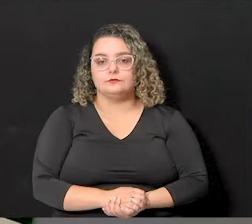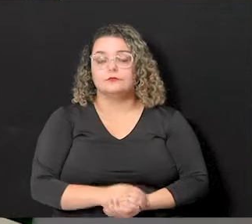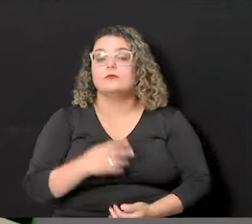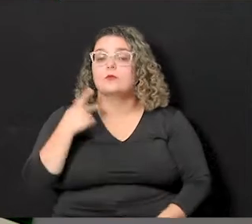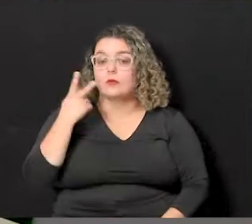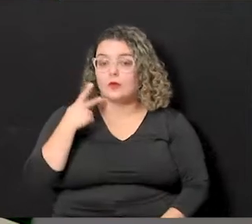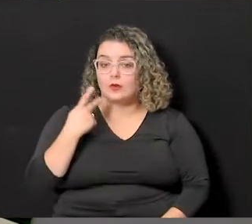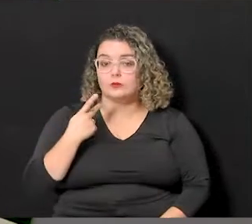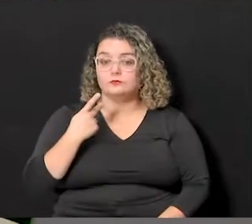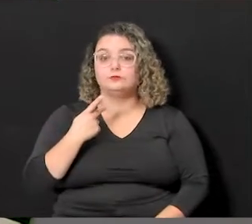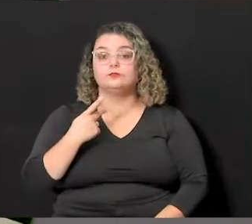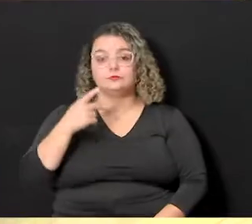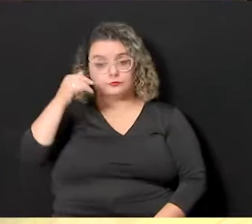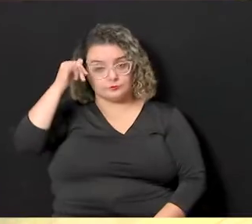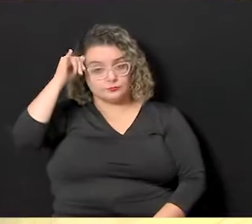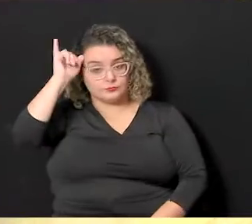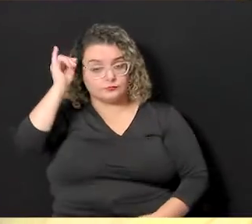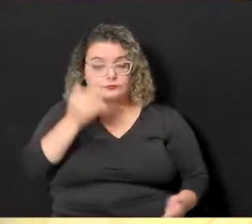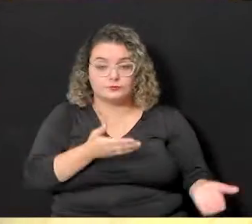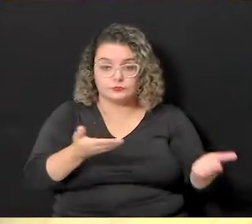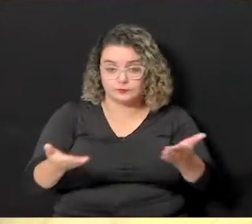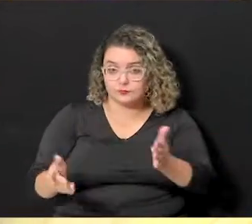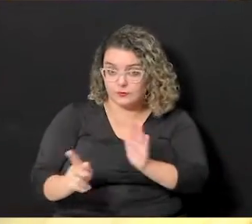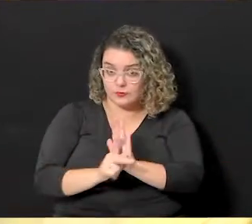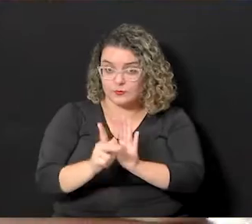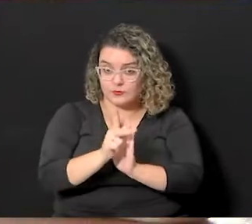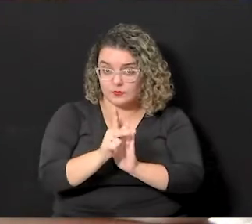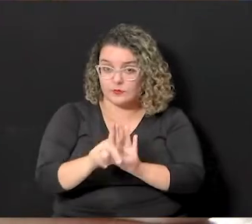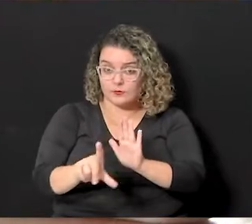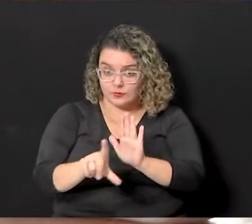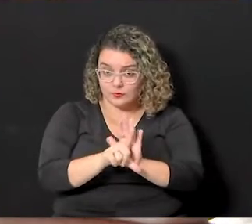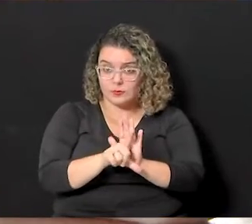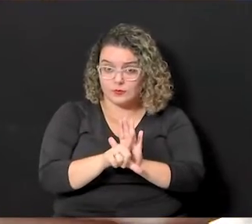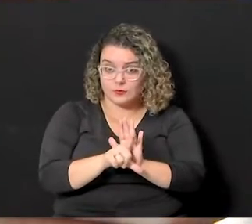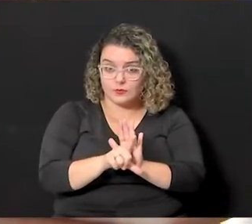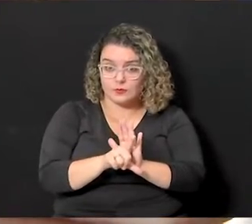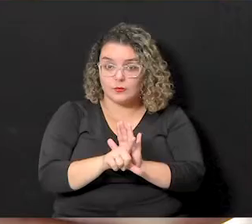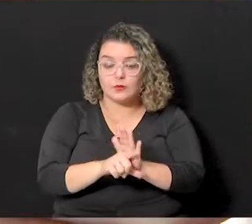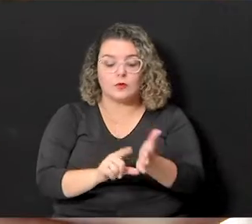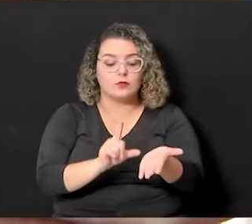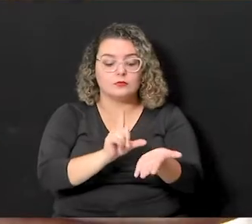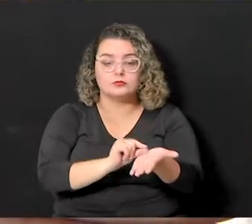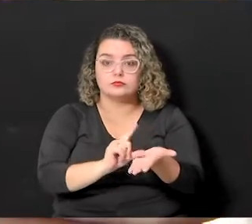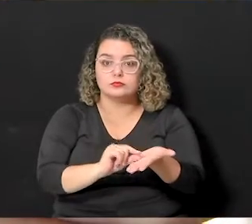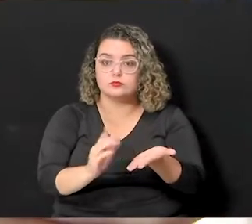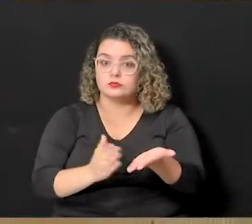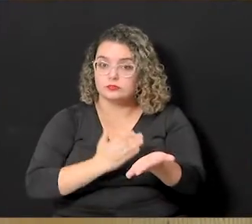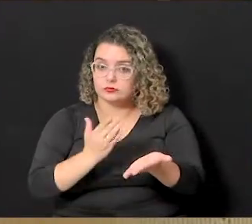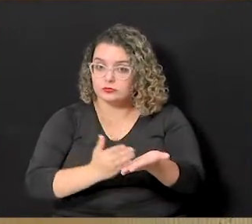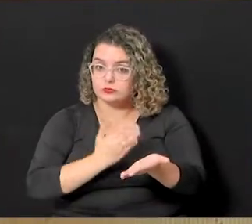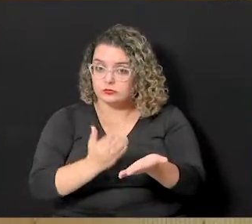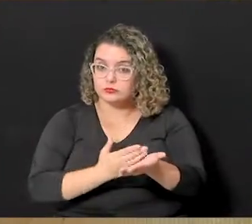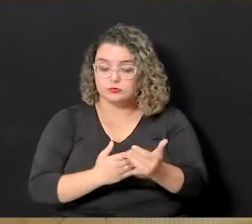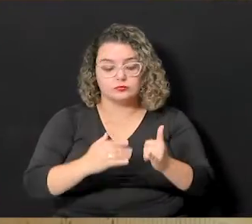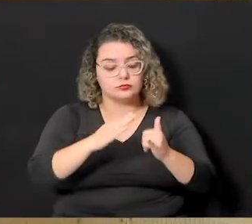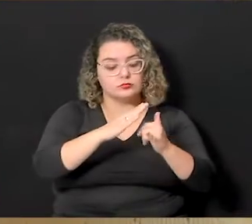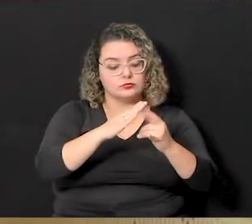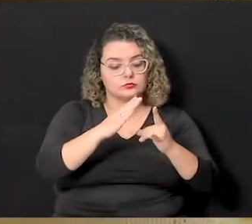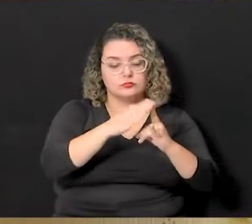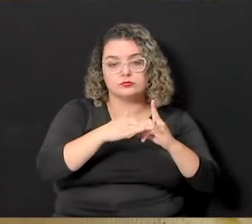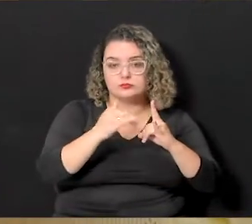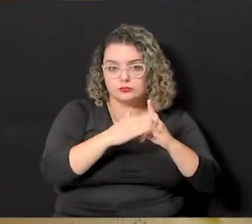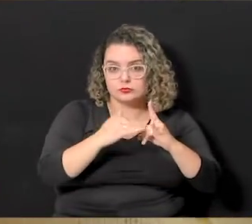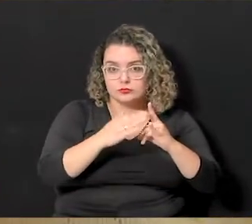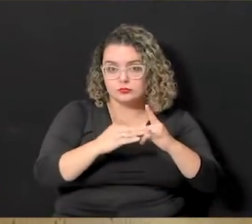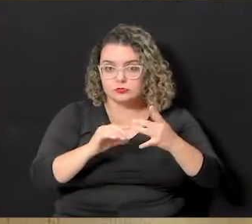O vereador Paulo Búfalo apresentou um projeto de lei que institui opções de cardápios veganos e vegetarianos que